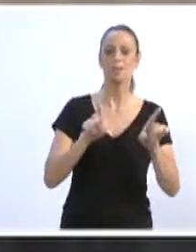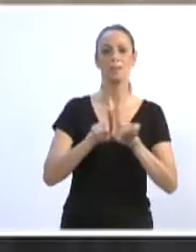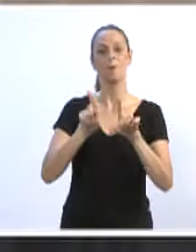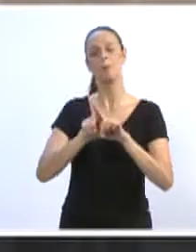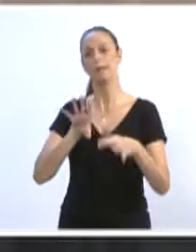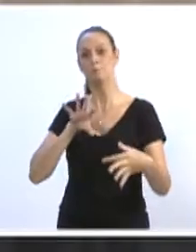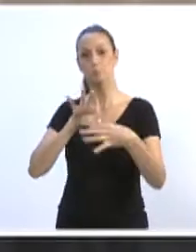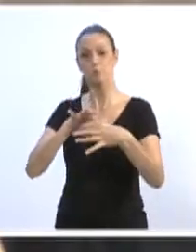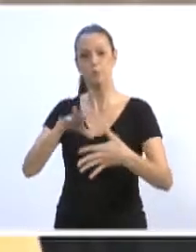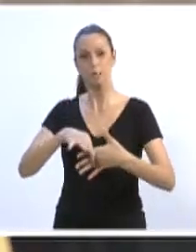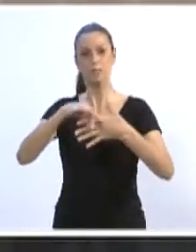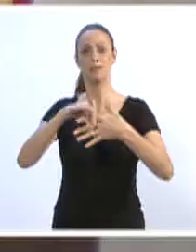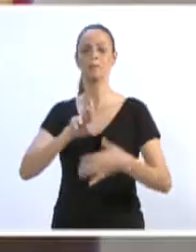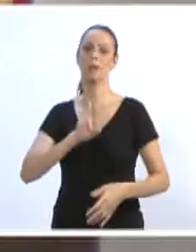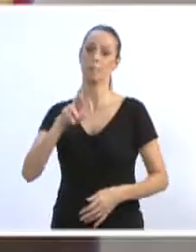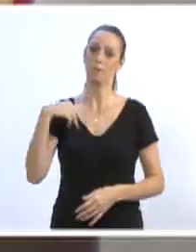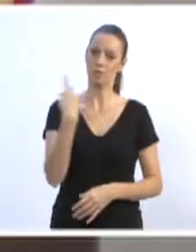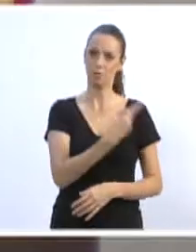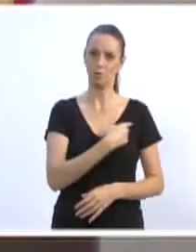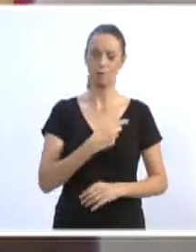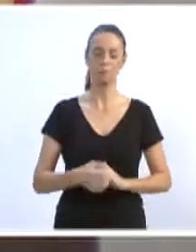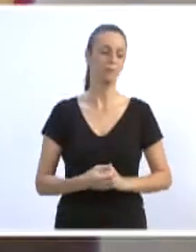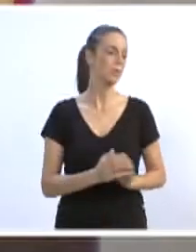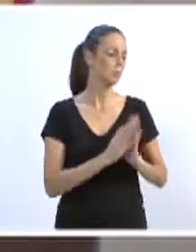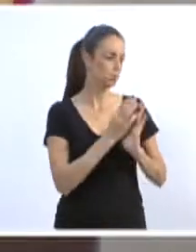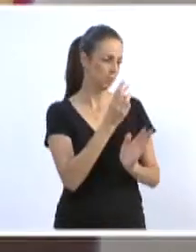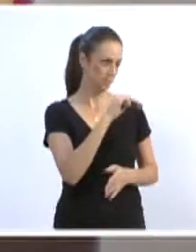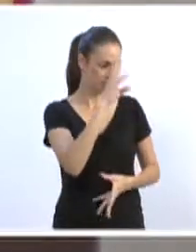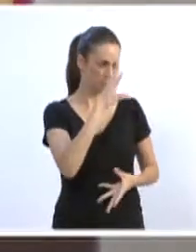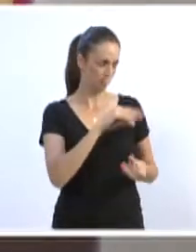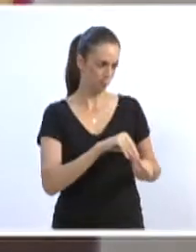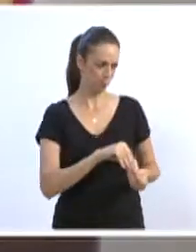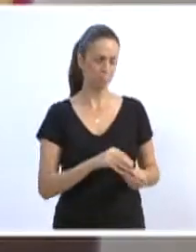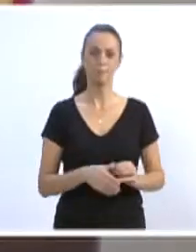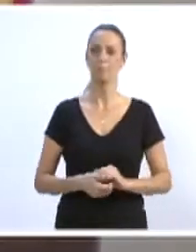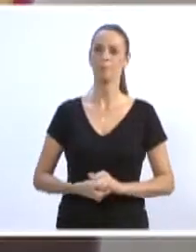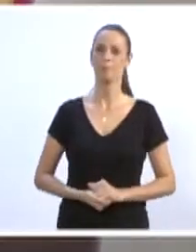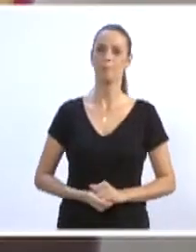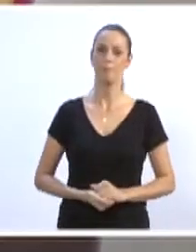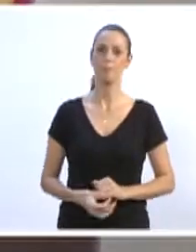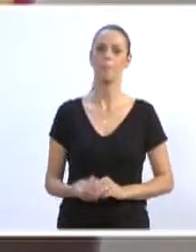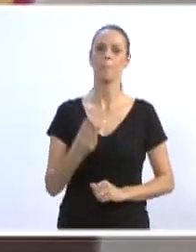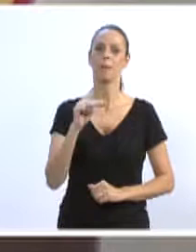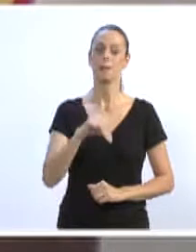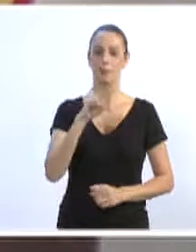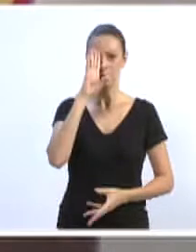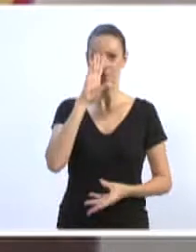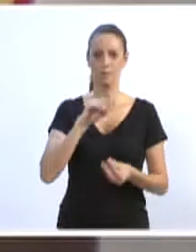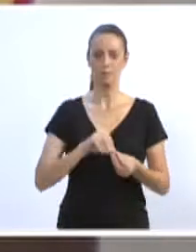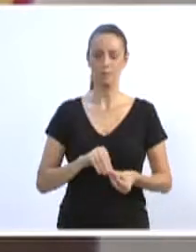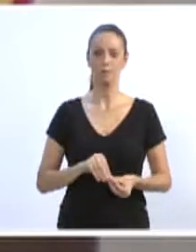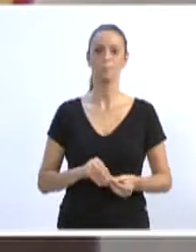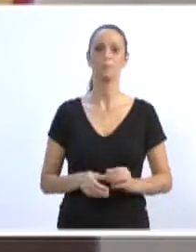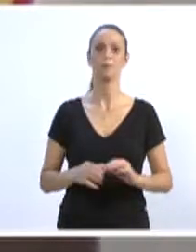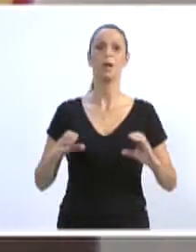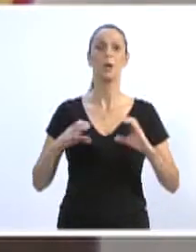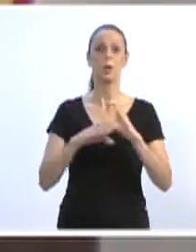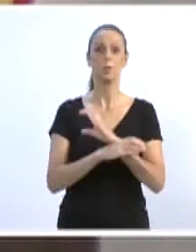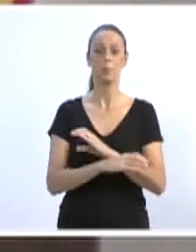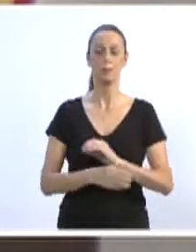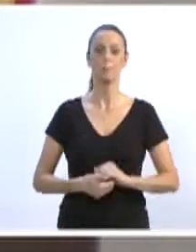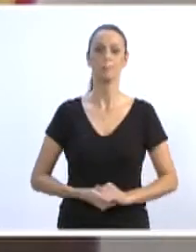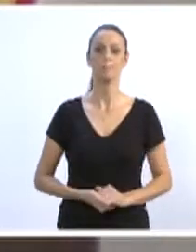que nos representam aqui também. Mais três minutos, senhor presidente. Mais três minutos para vossa excelência concluir o